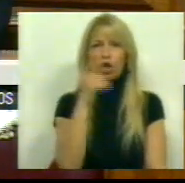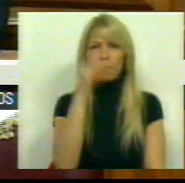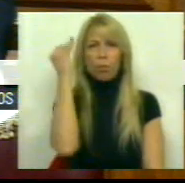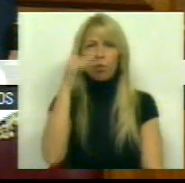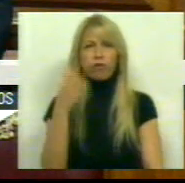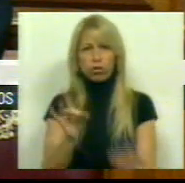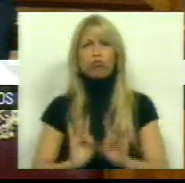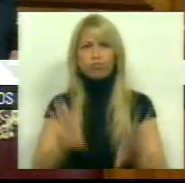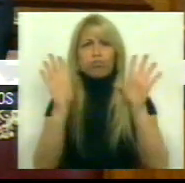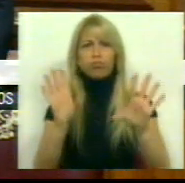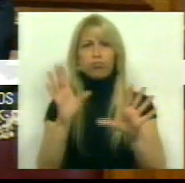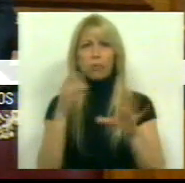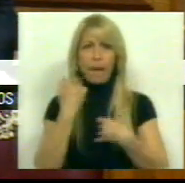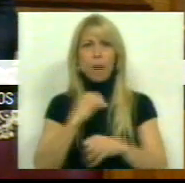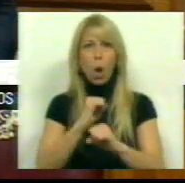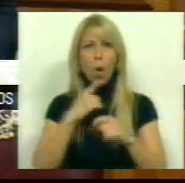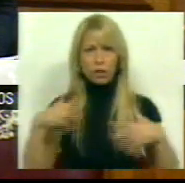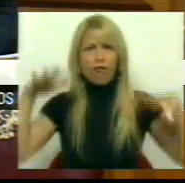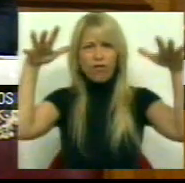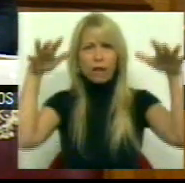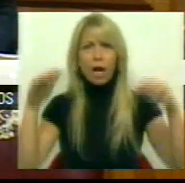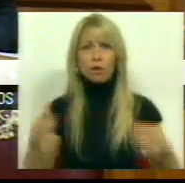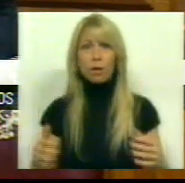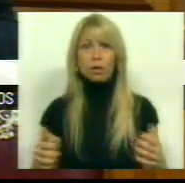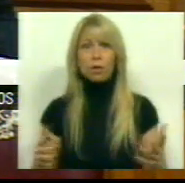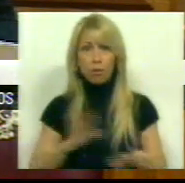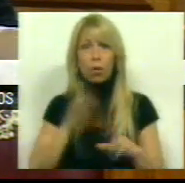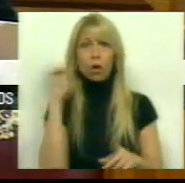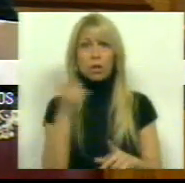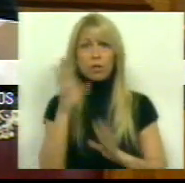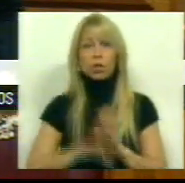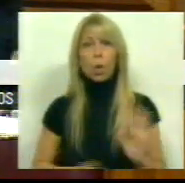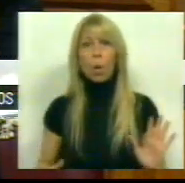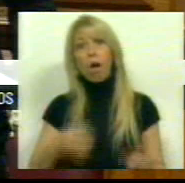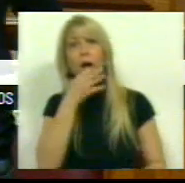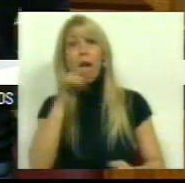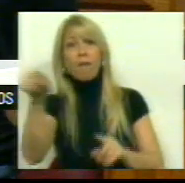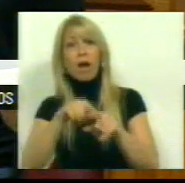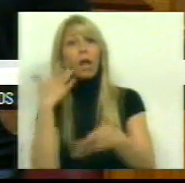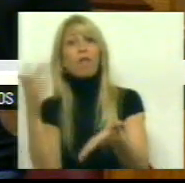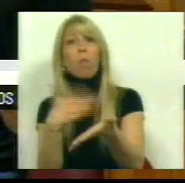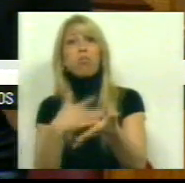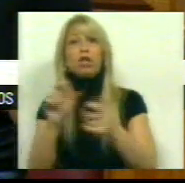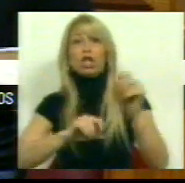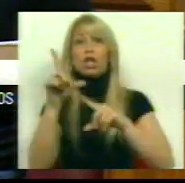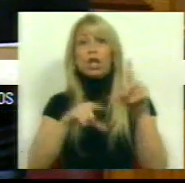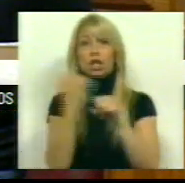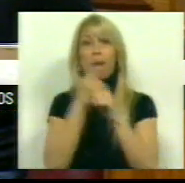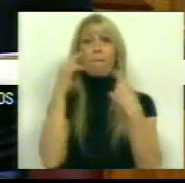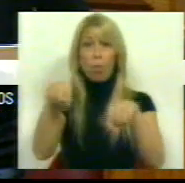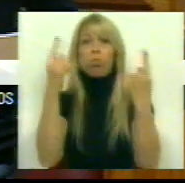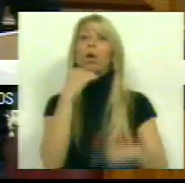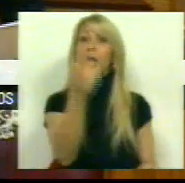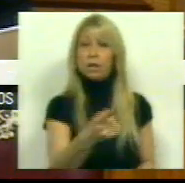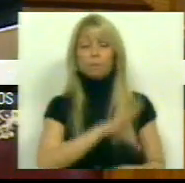revisão curricular são fantasmas, falem com quem faz o boletim estatístico do emprego público, que dá nota de que no